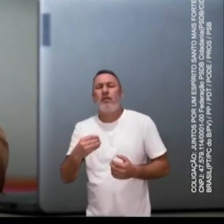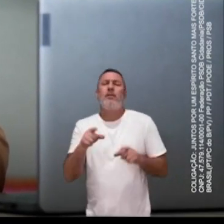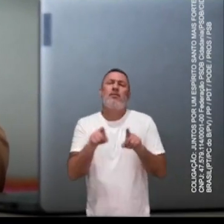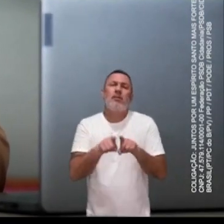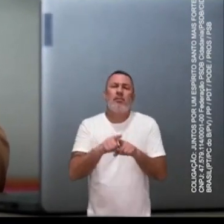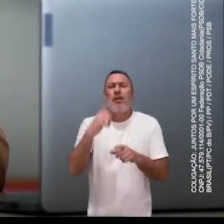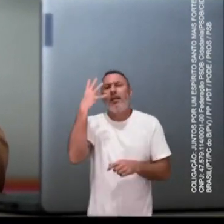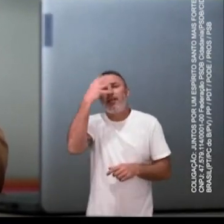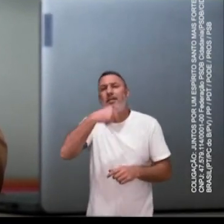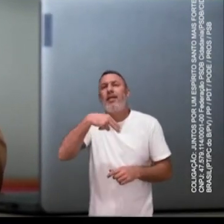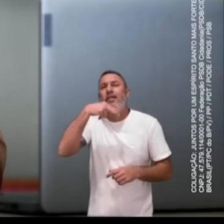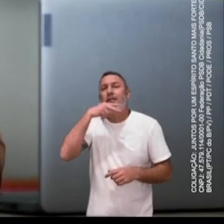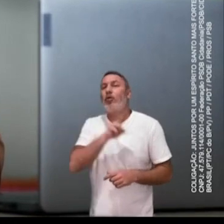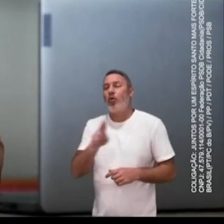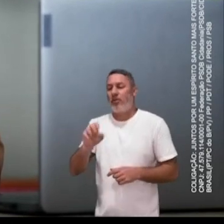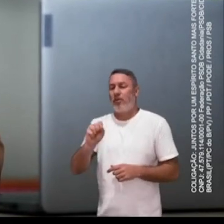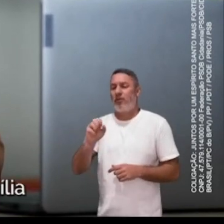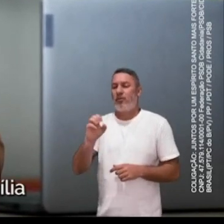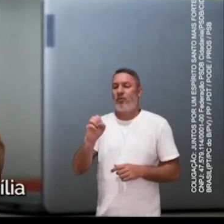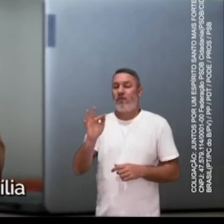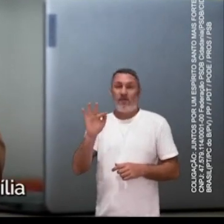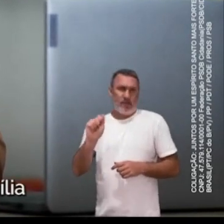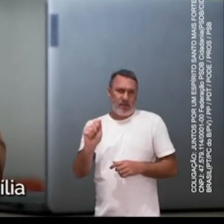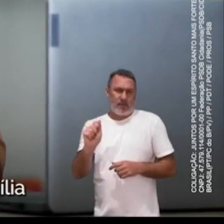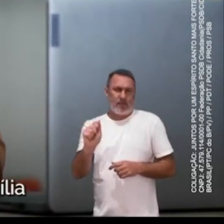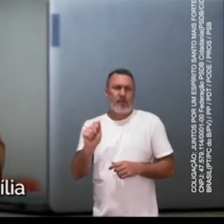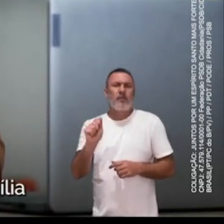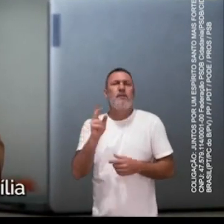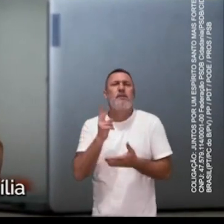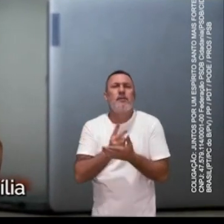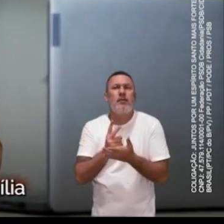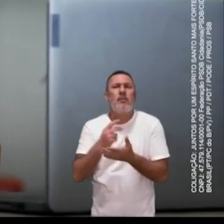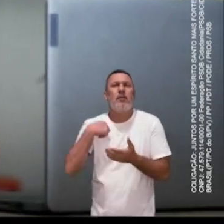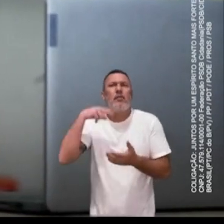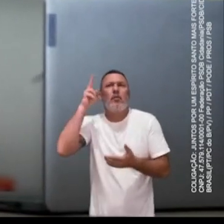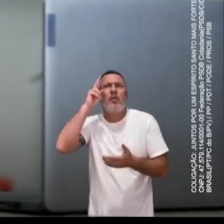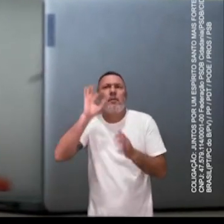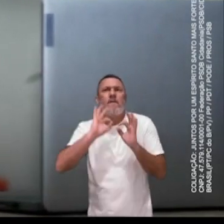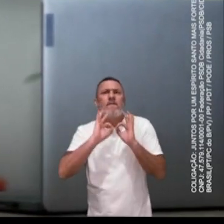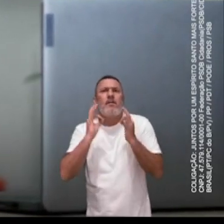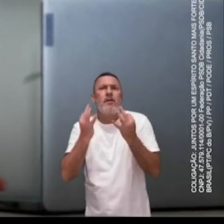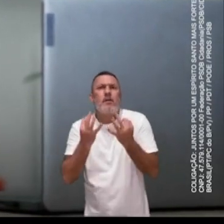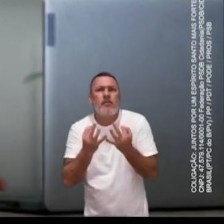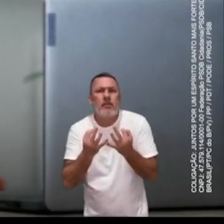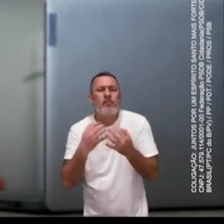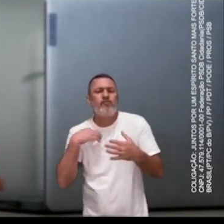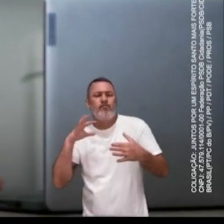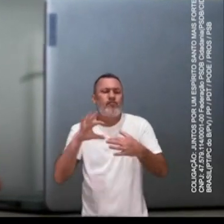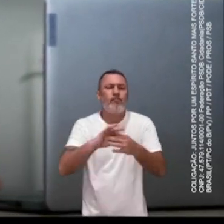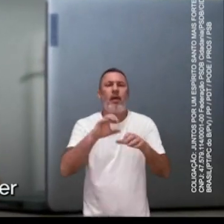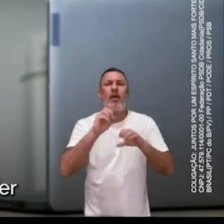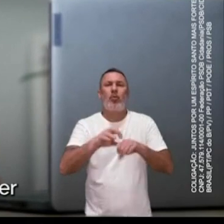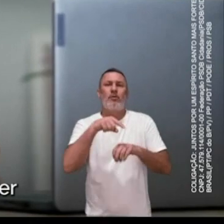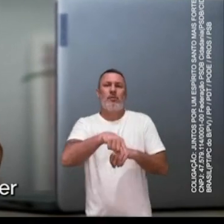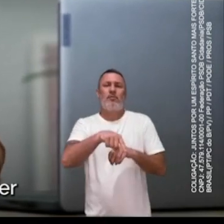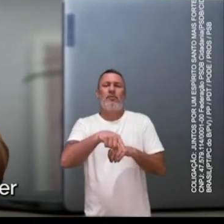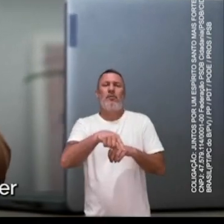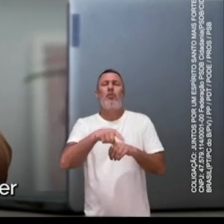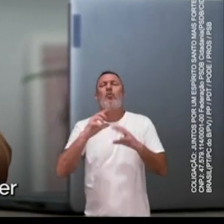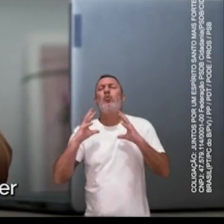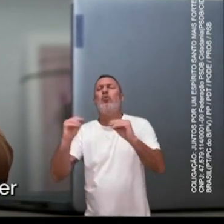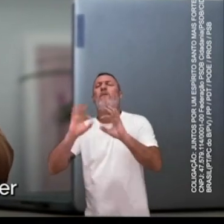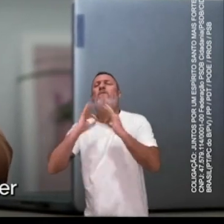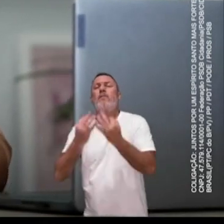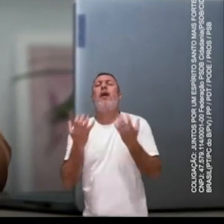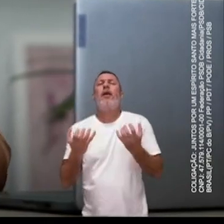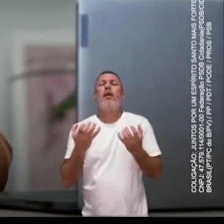E uma linda neta chamada Sofia. Todas as vezes que eu penso em família, eu penso em educação. Aquilo que todas